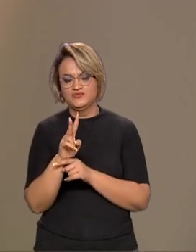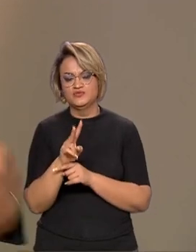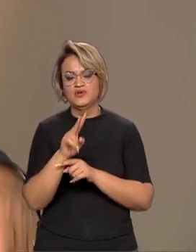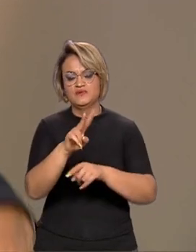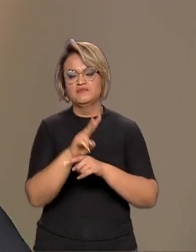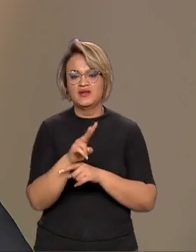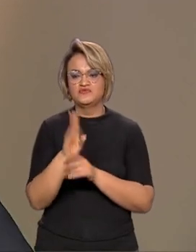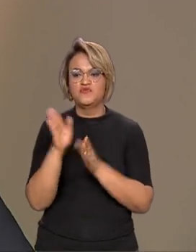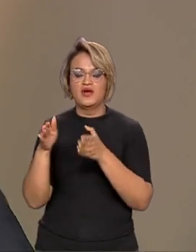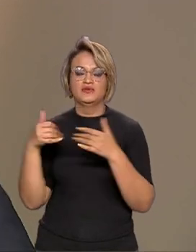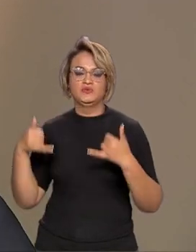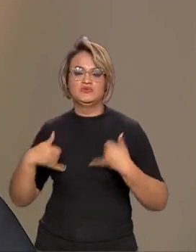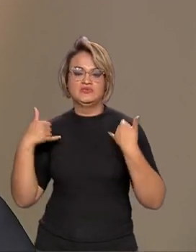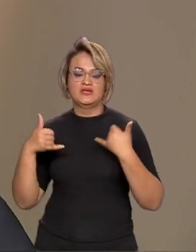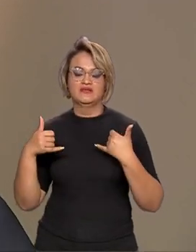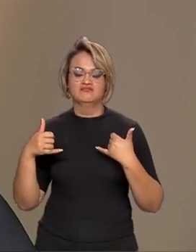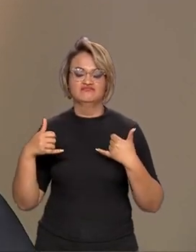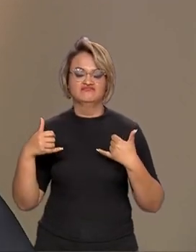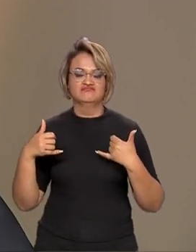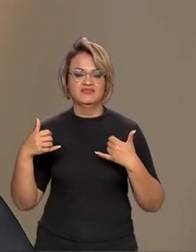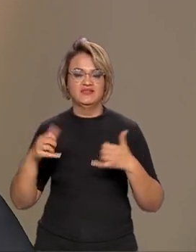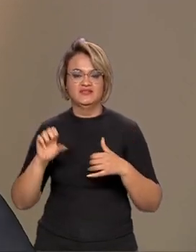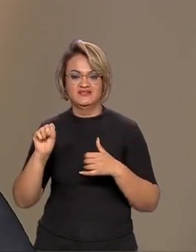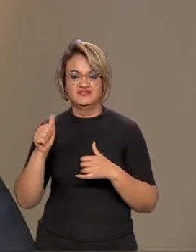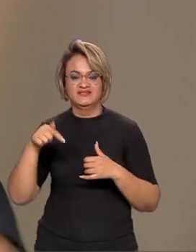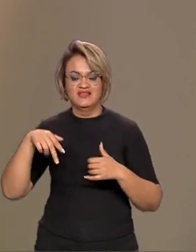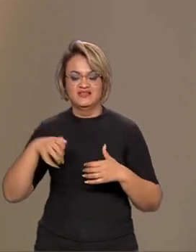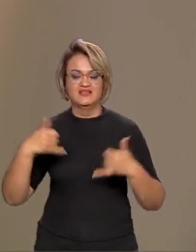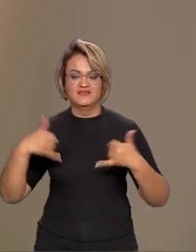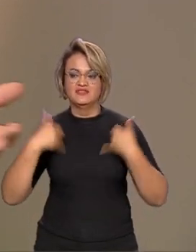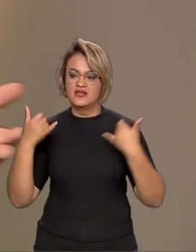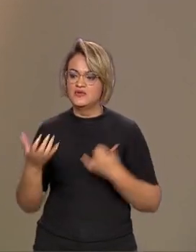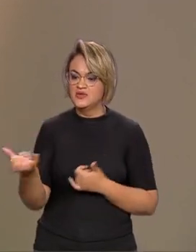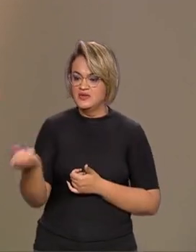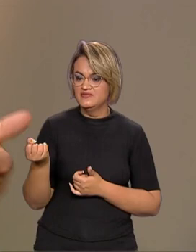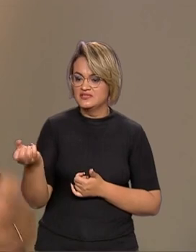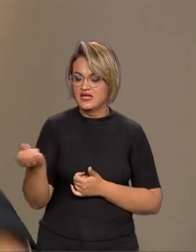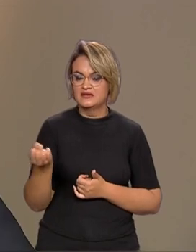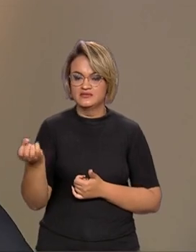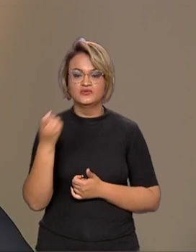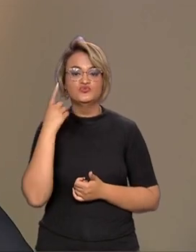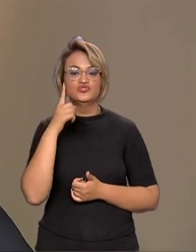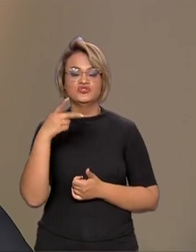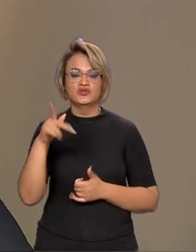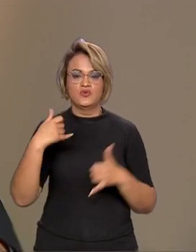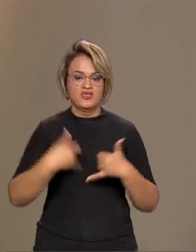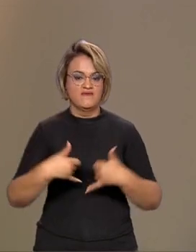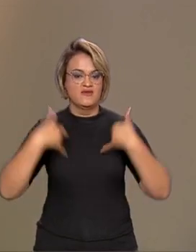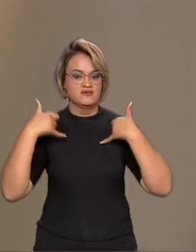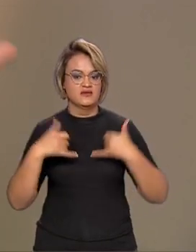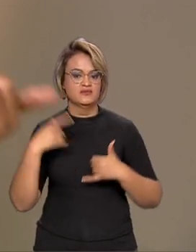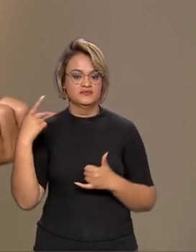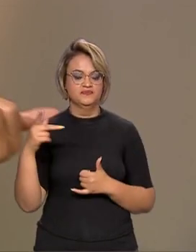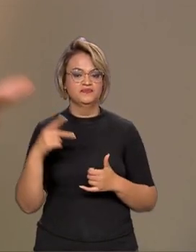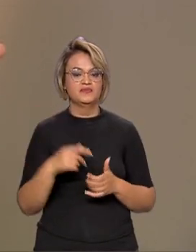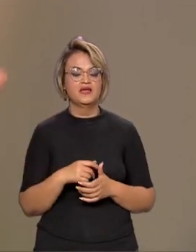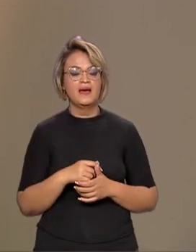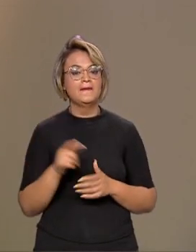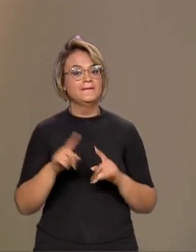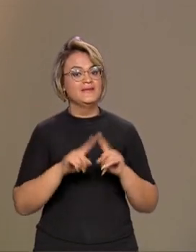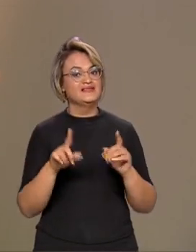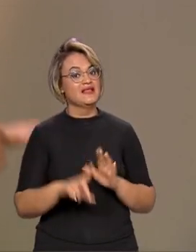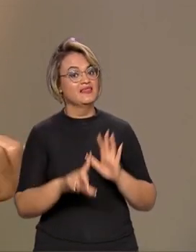famoso saque-aniversário de 10 mil reais. Se ele tem 40 mil, então ele tem um saldo dele de 30 mil reais. Mas pela lei